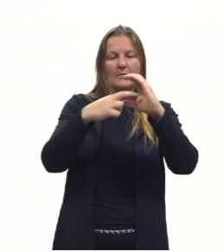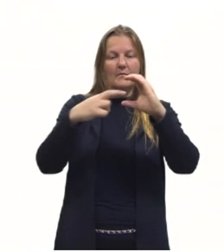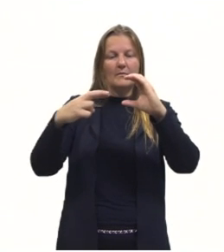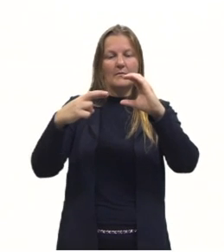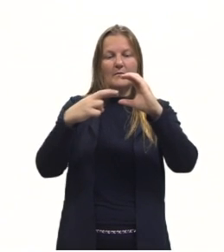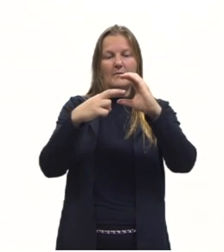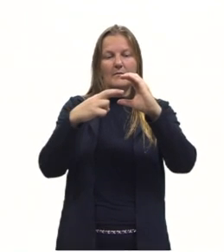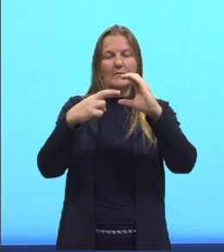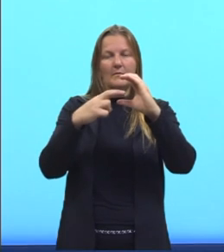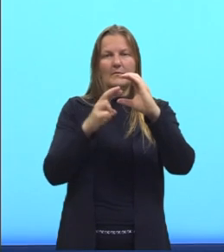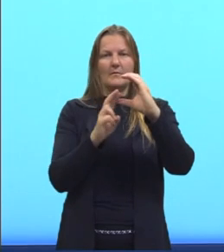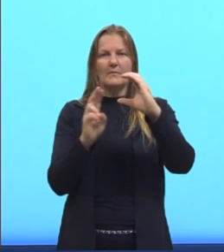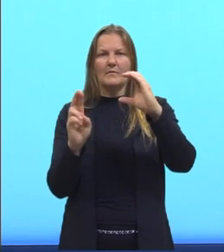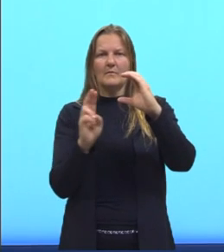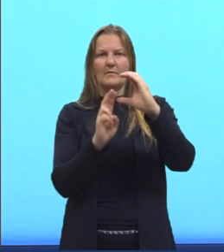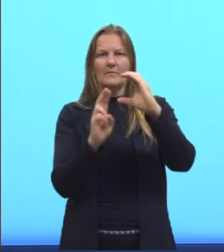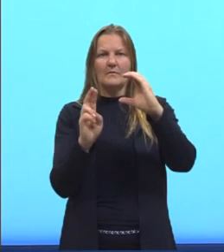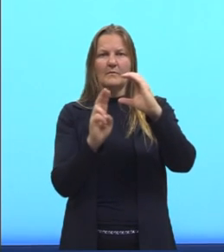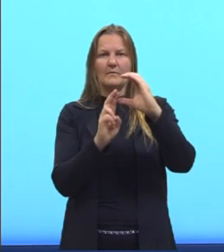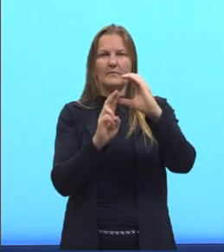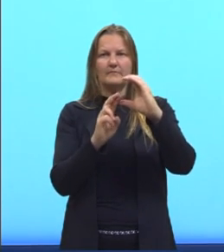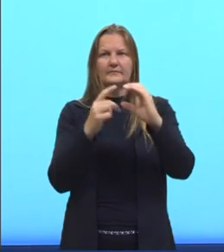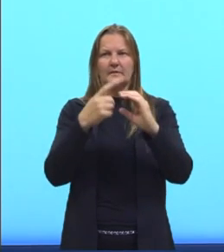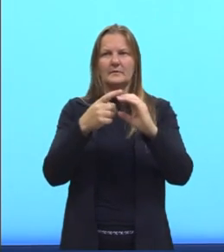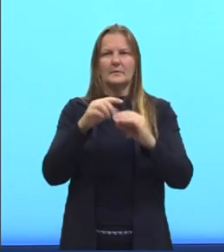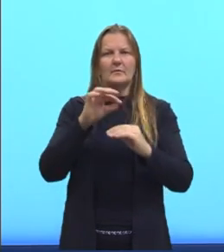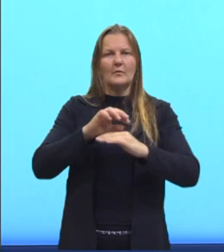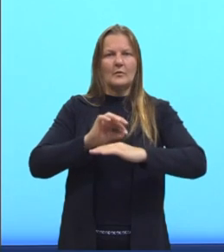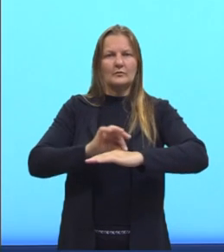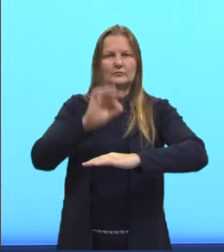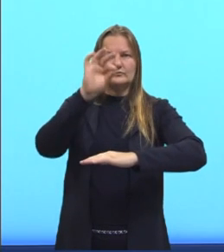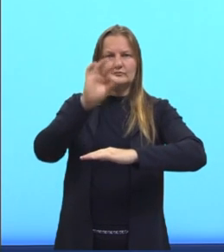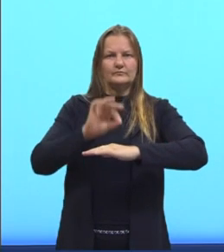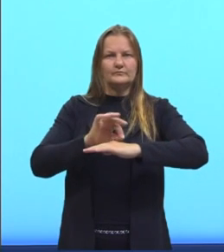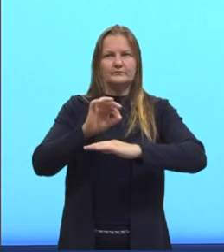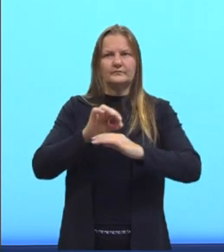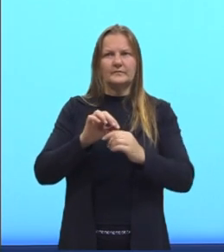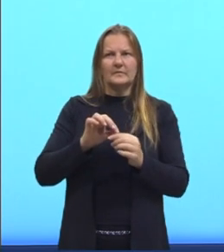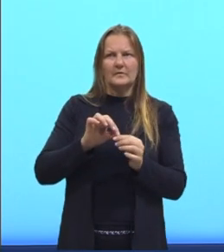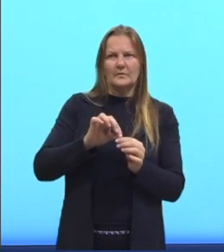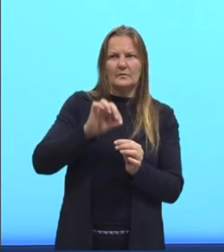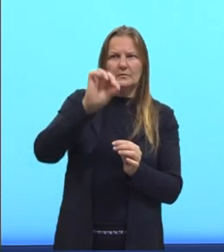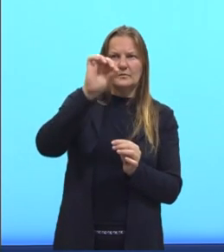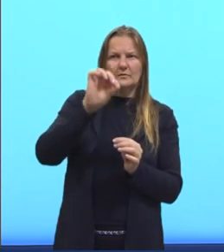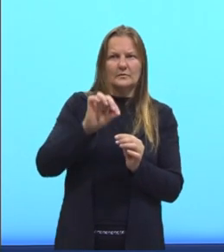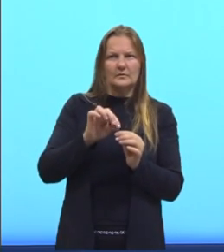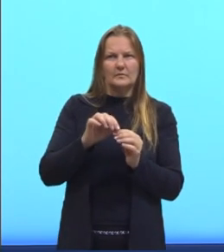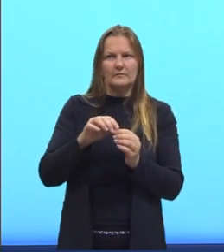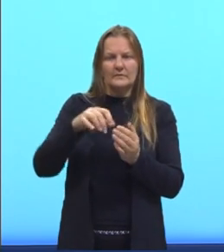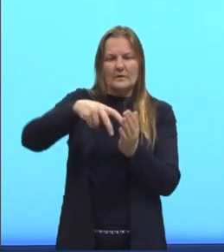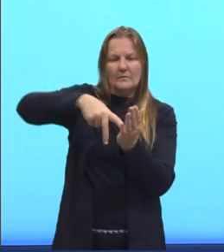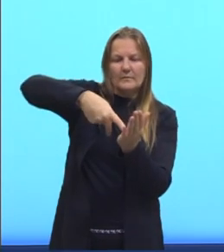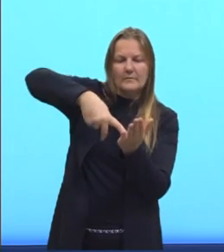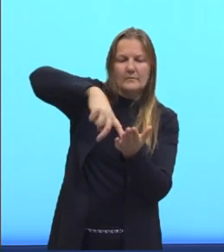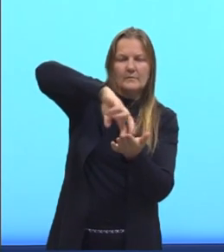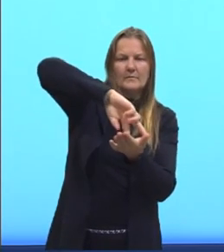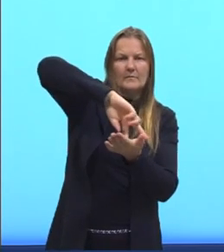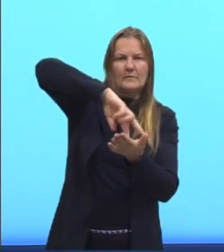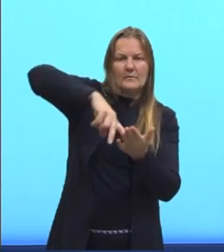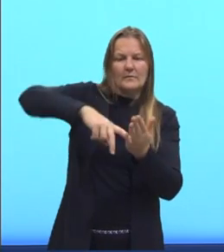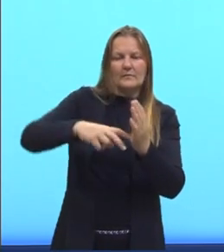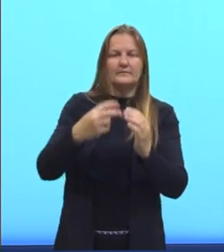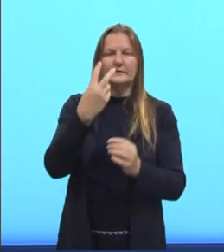falamos em diâmetro nós podemos até observar na figura que seria o comprimento de dois